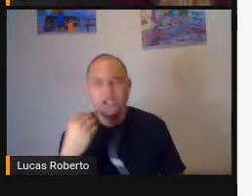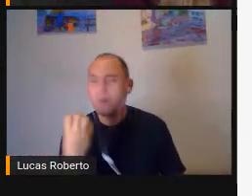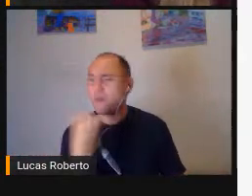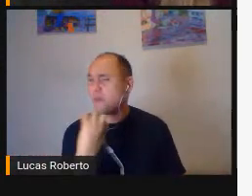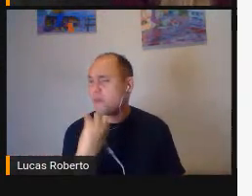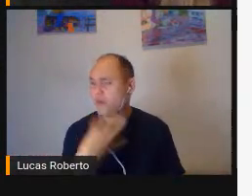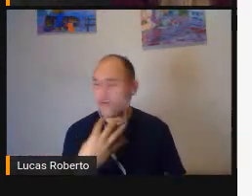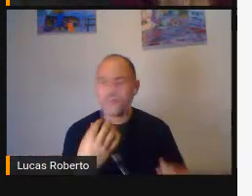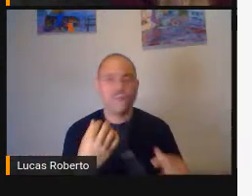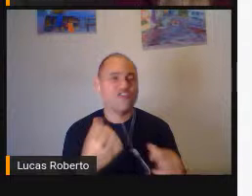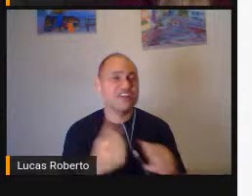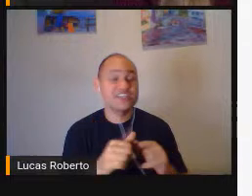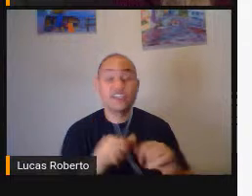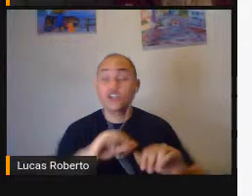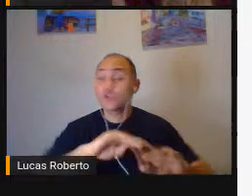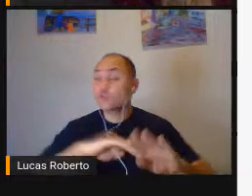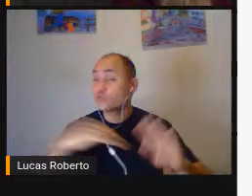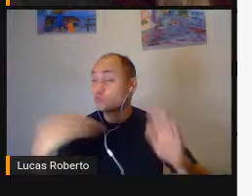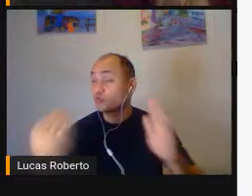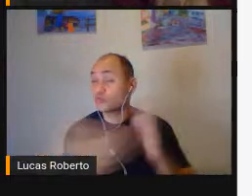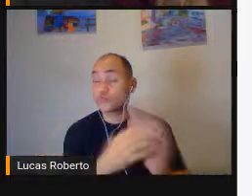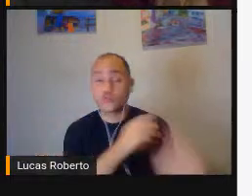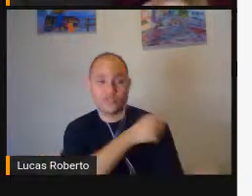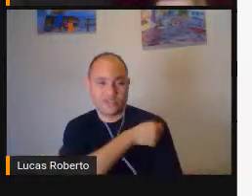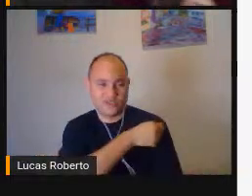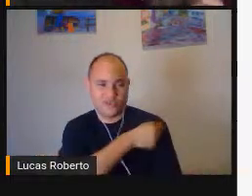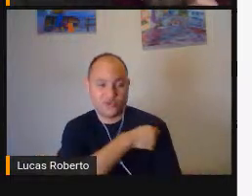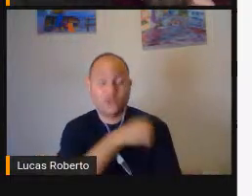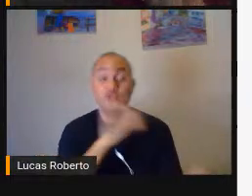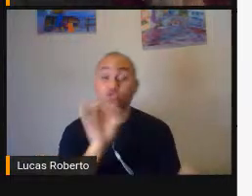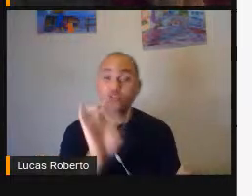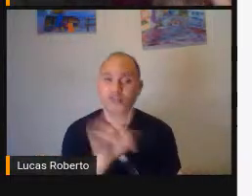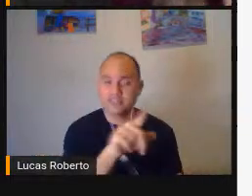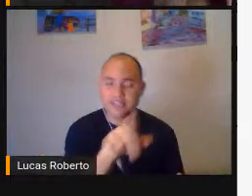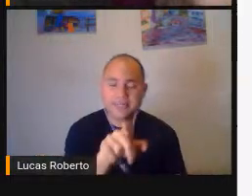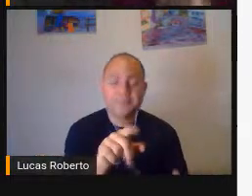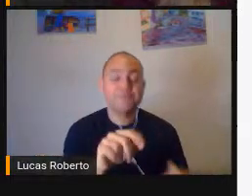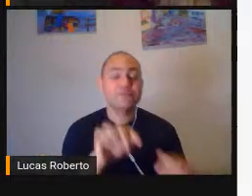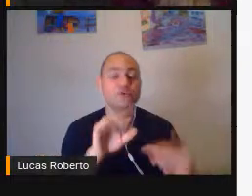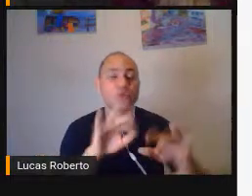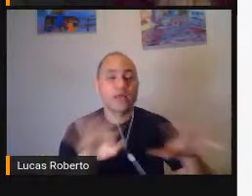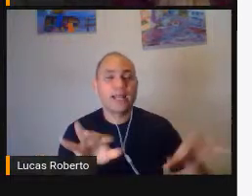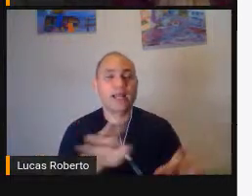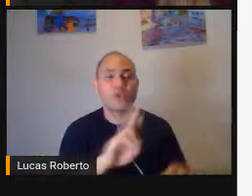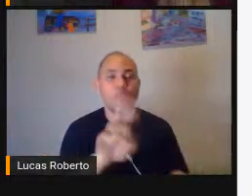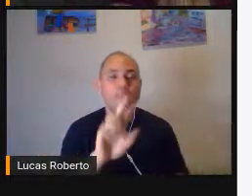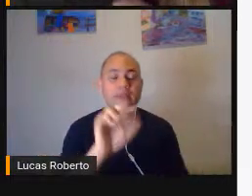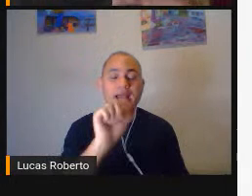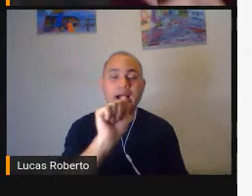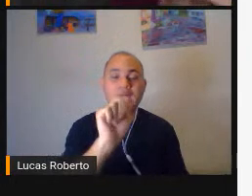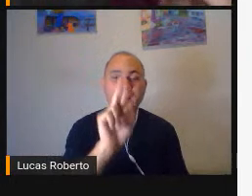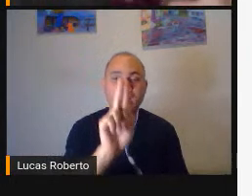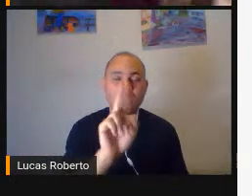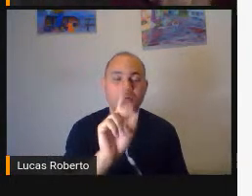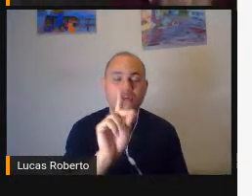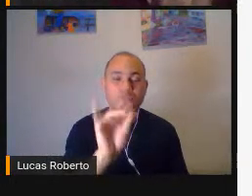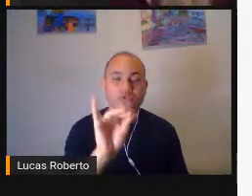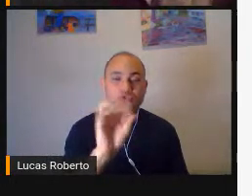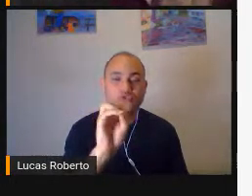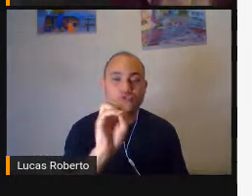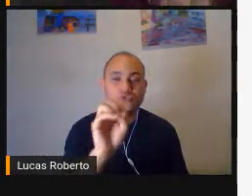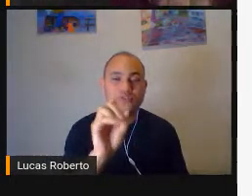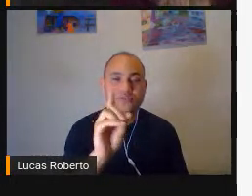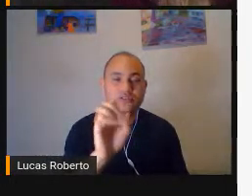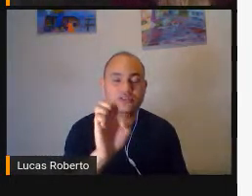feita Com todos eles Tá? Então só digitar lá no YouTube Audiodescrição Vocês vão encontrar aí Uma infinita Uma gama